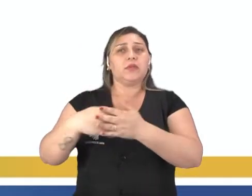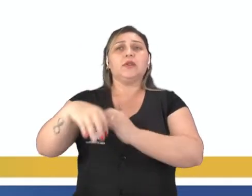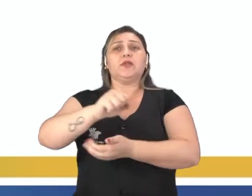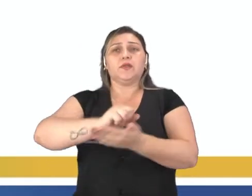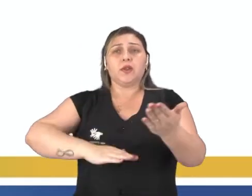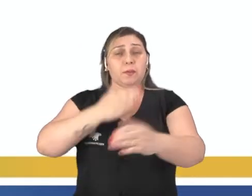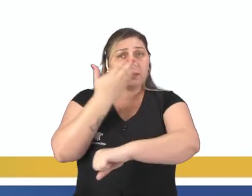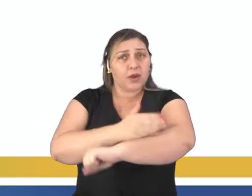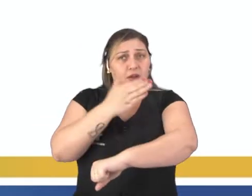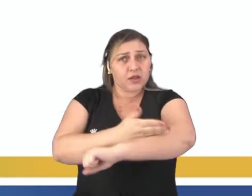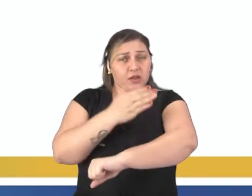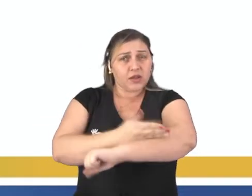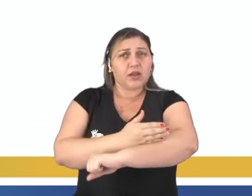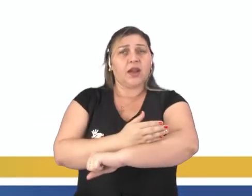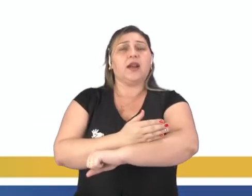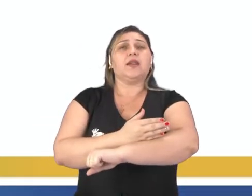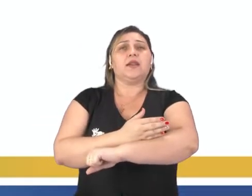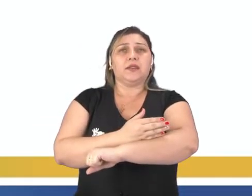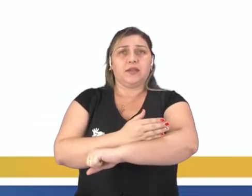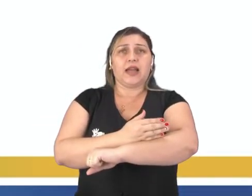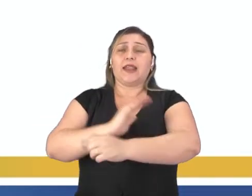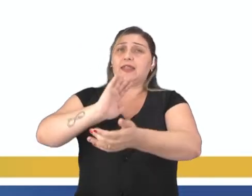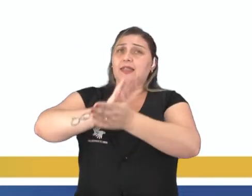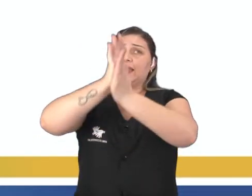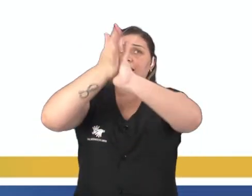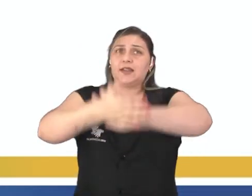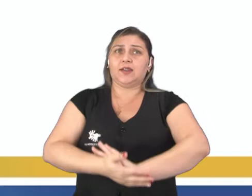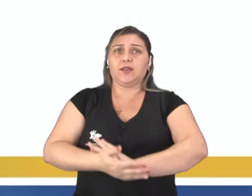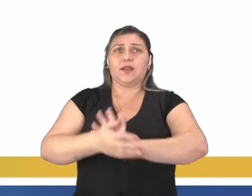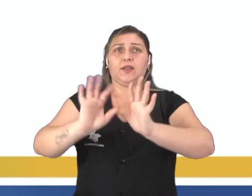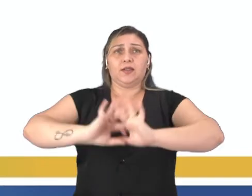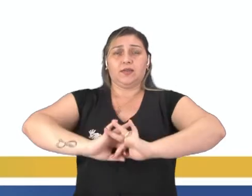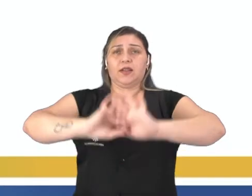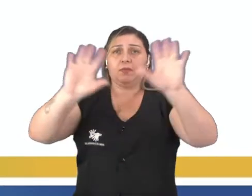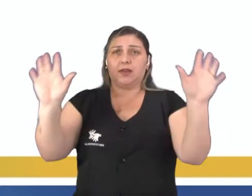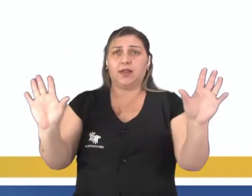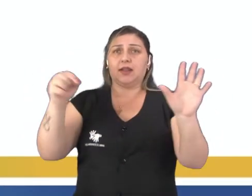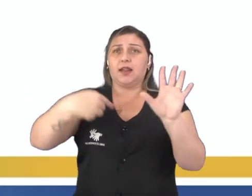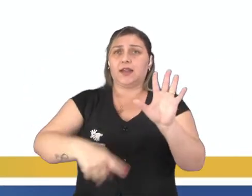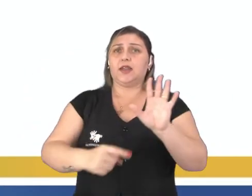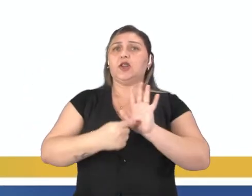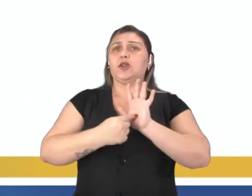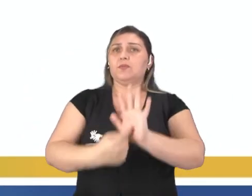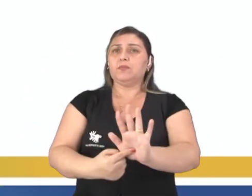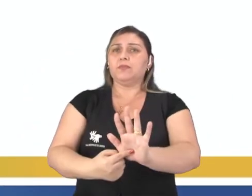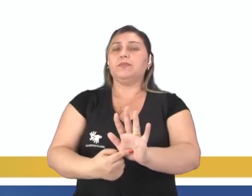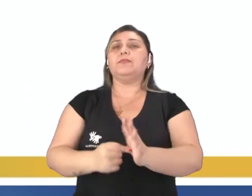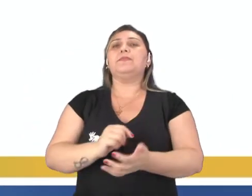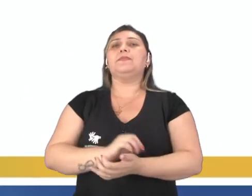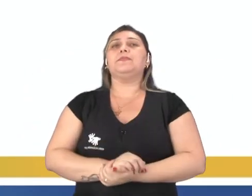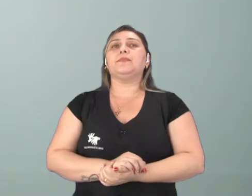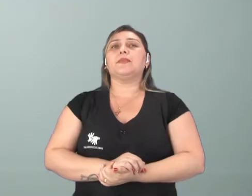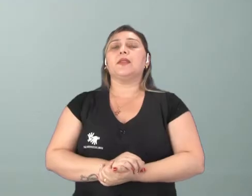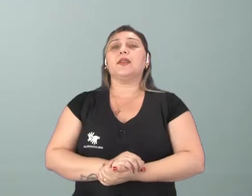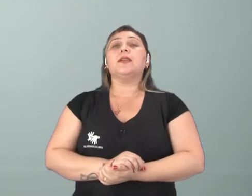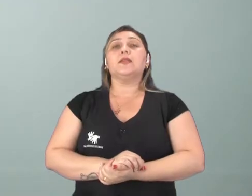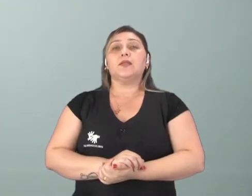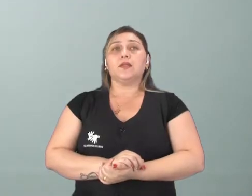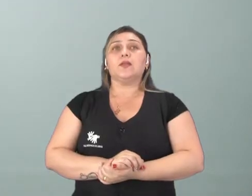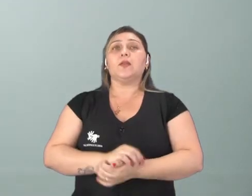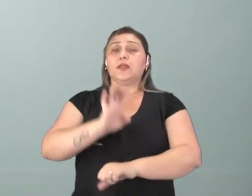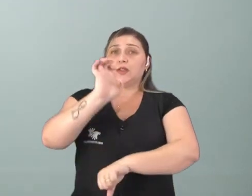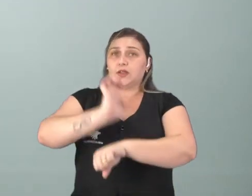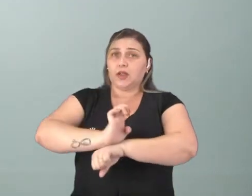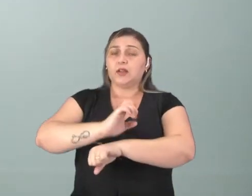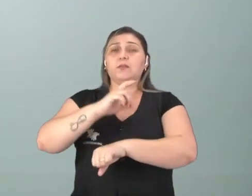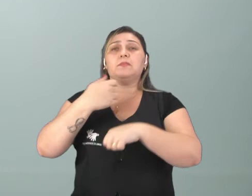praticar qualquer ato destinado à destruição de quaisquer dos direitos e liberdades aqui estabelecidos. Então, muito pelo contrário, os Estados